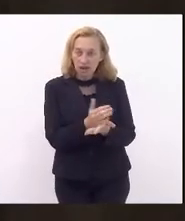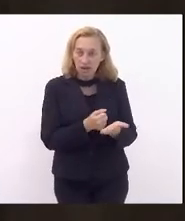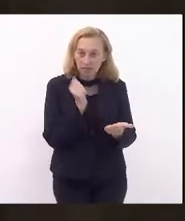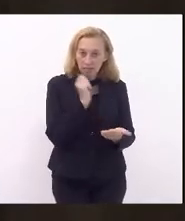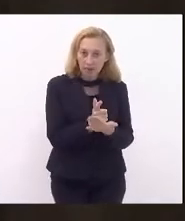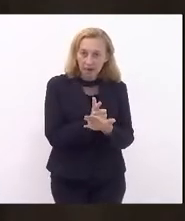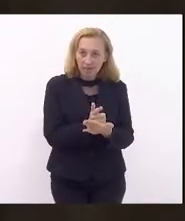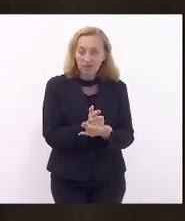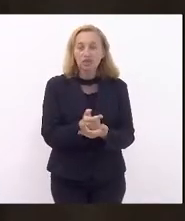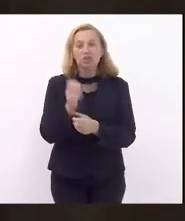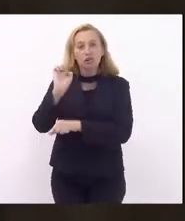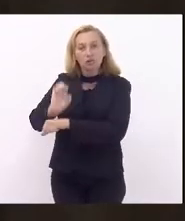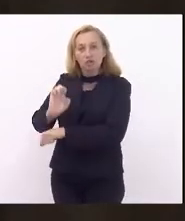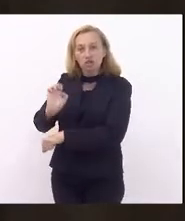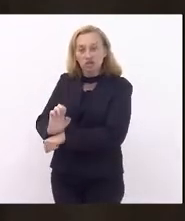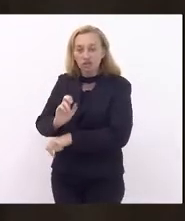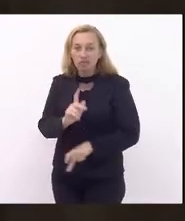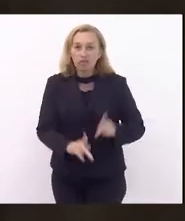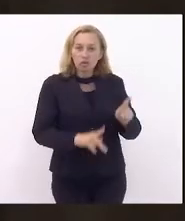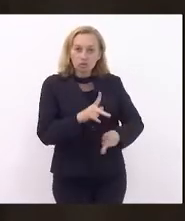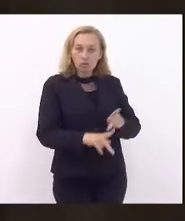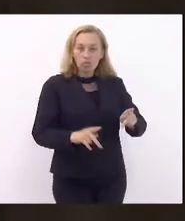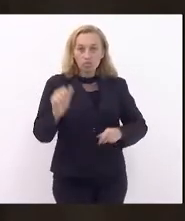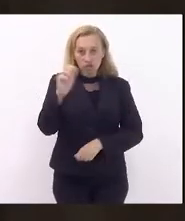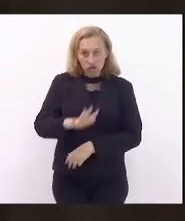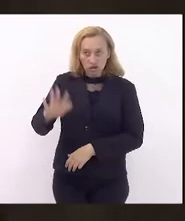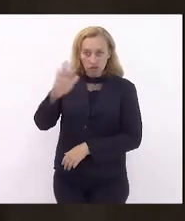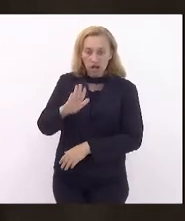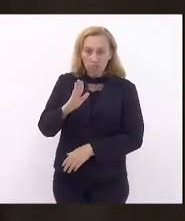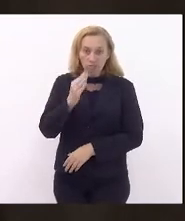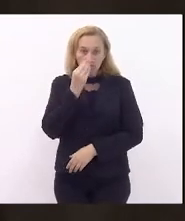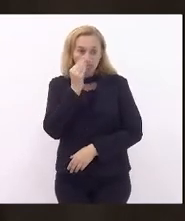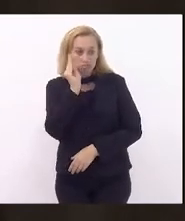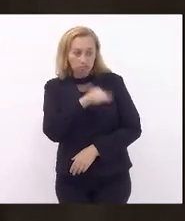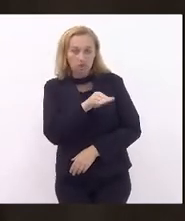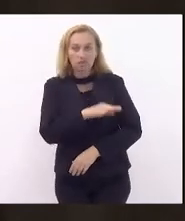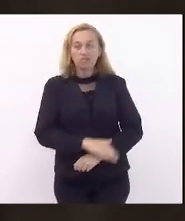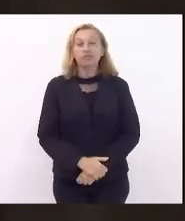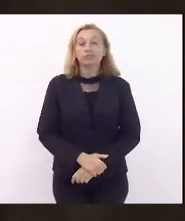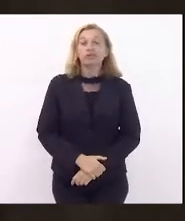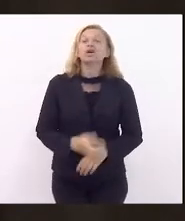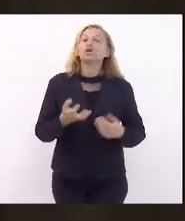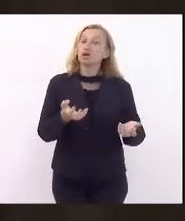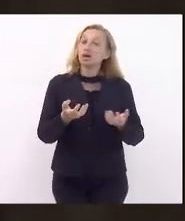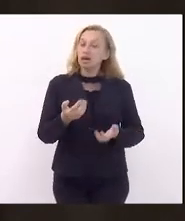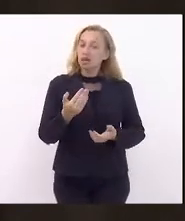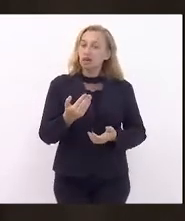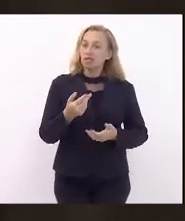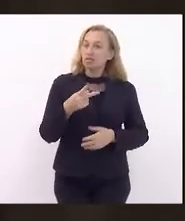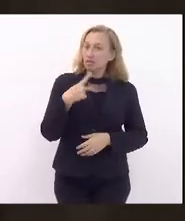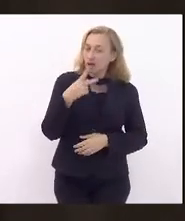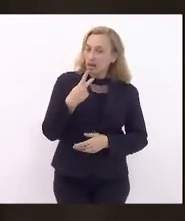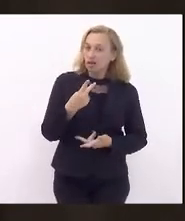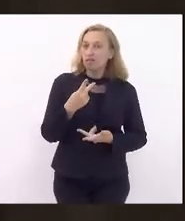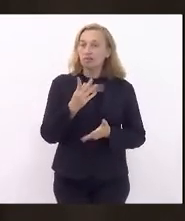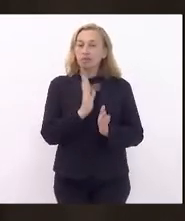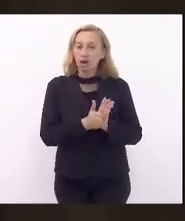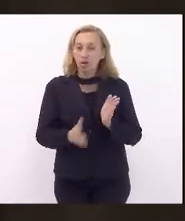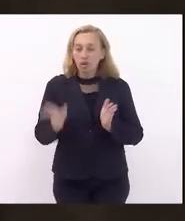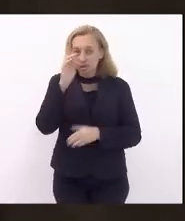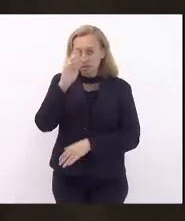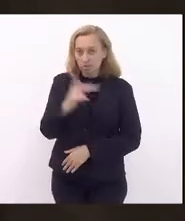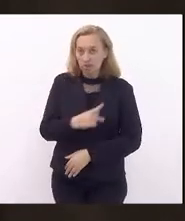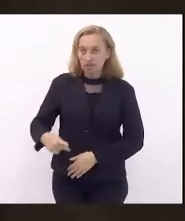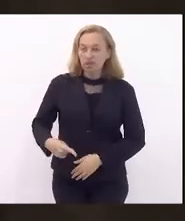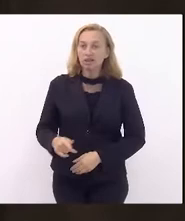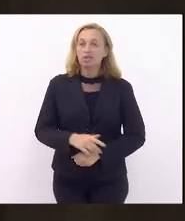E o Estado e a população como um todo que se lixe. Então, eu queria fazer essa questão, essa pela ordem, senhor presidente,